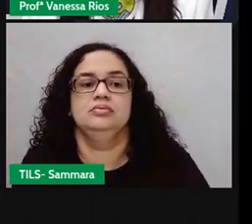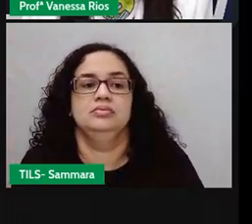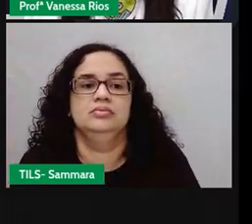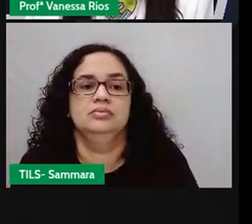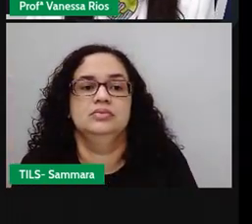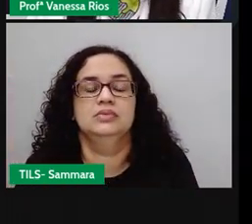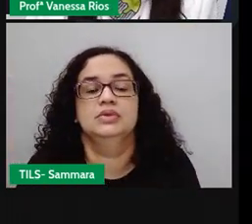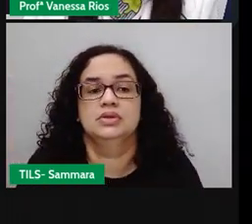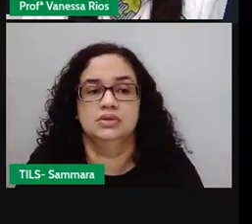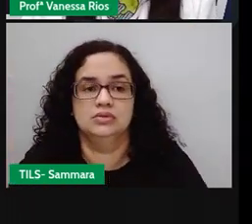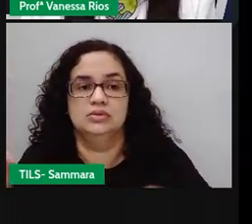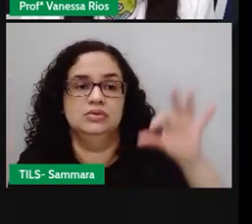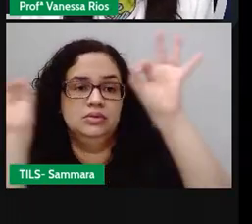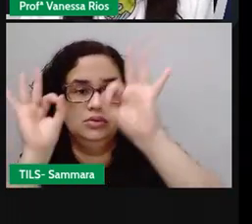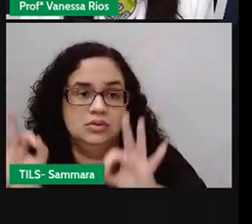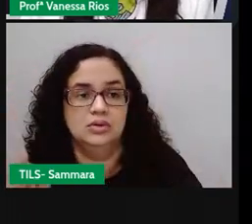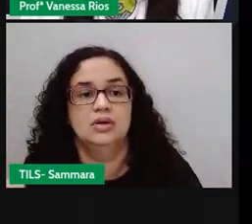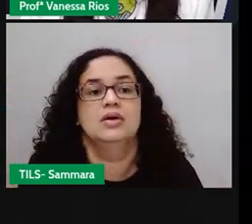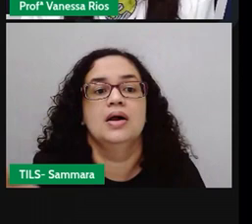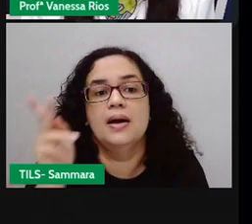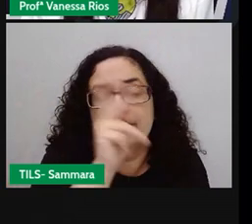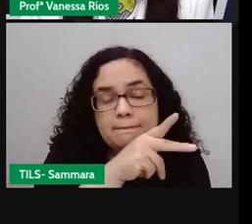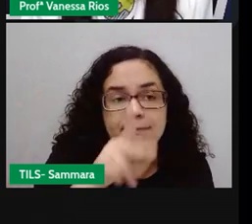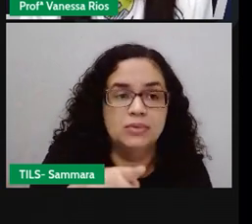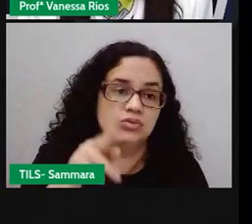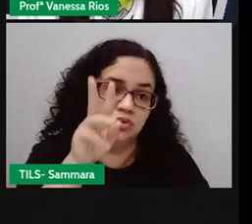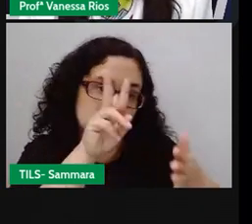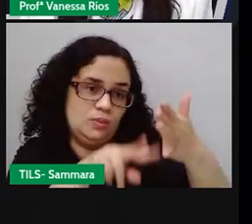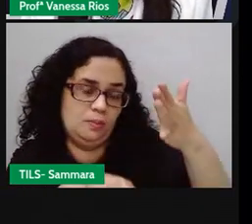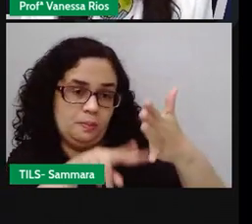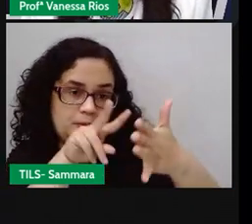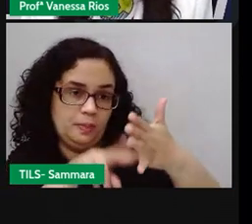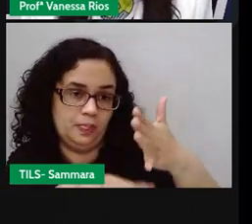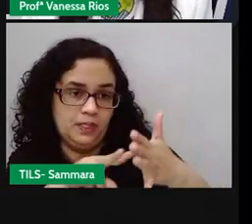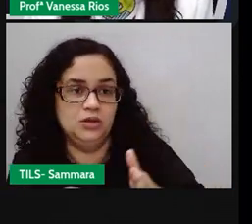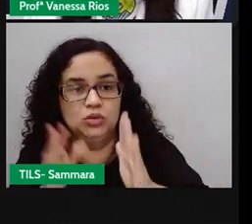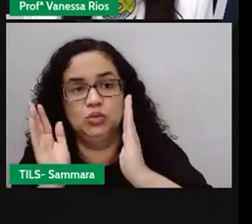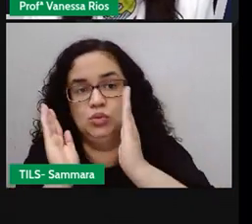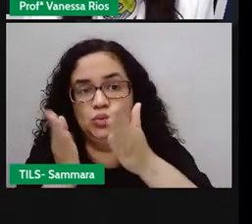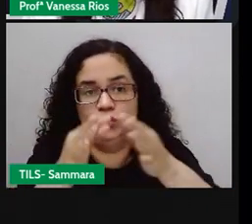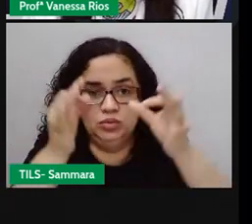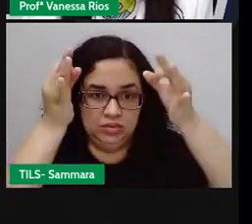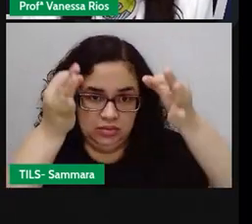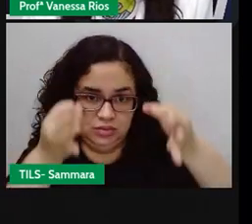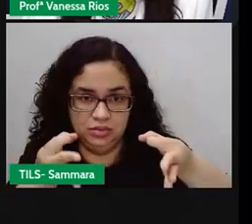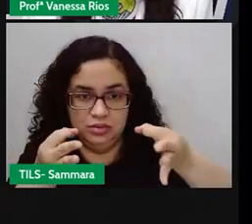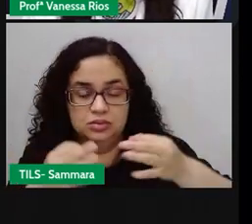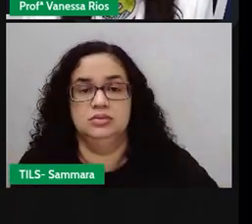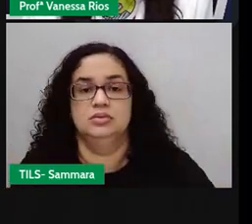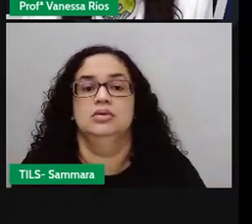desorganizados que a Pró fez a leitura e colocar agora na ordem correta.